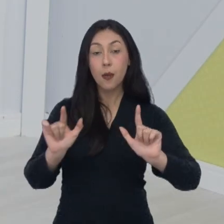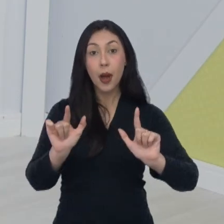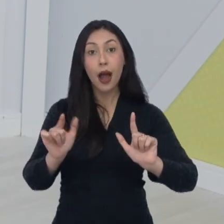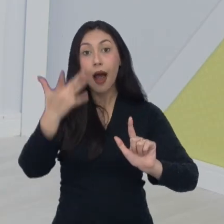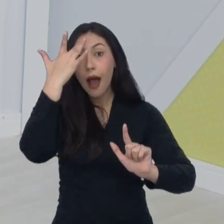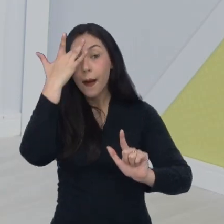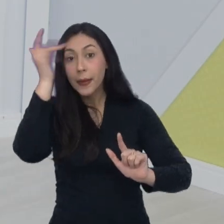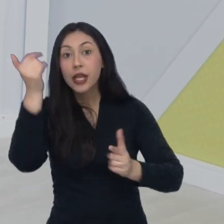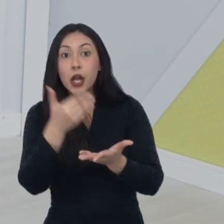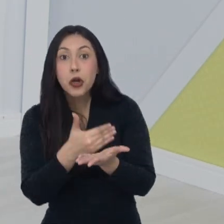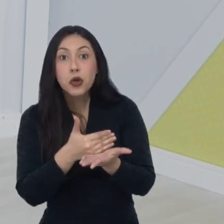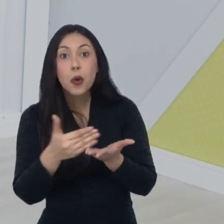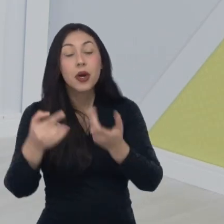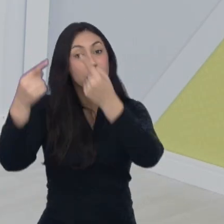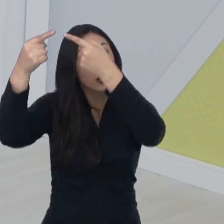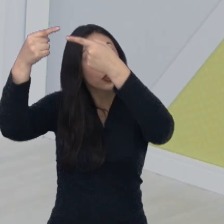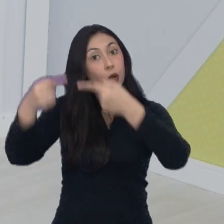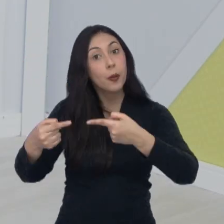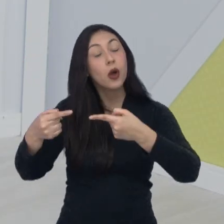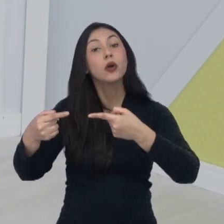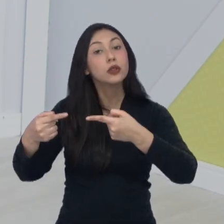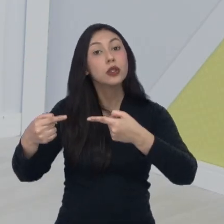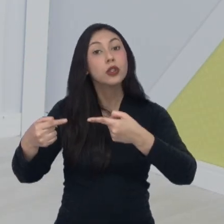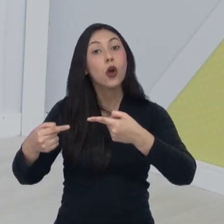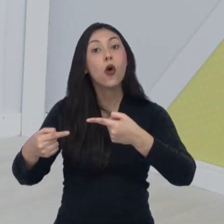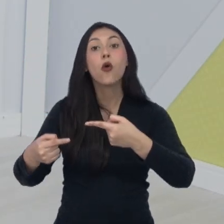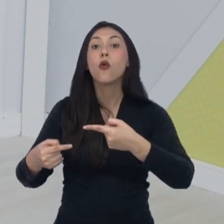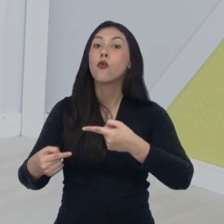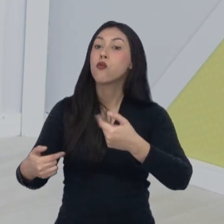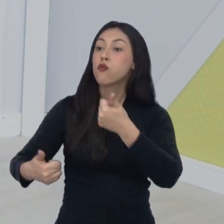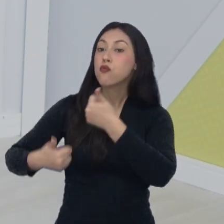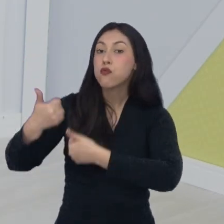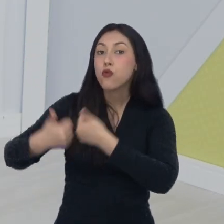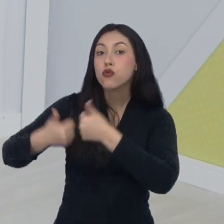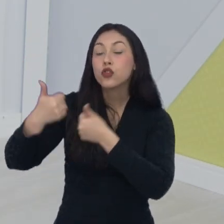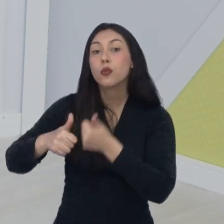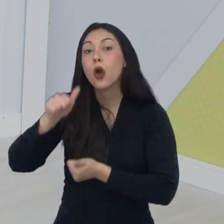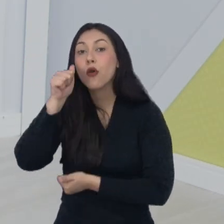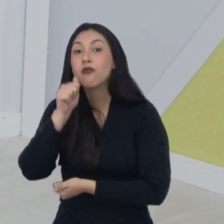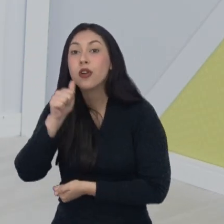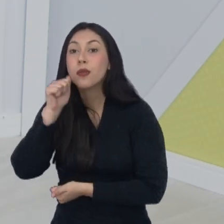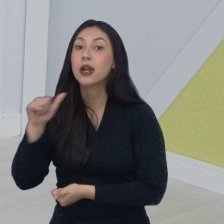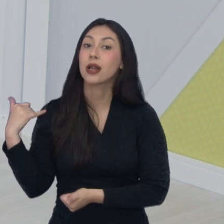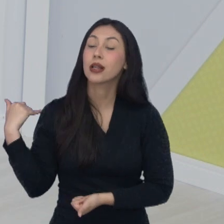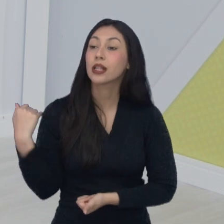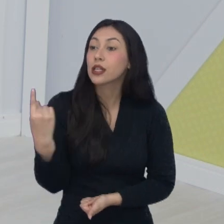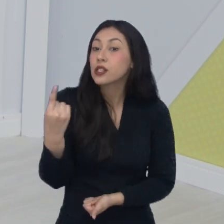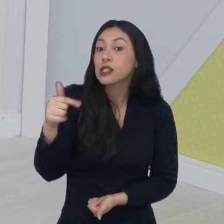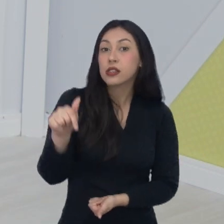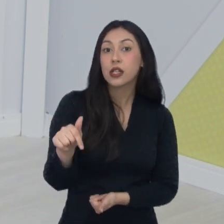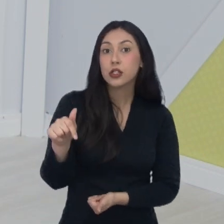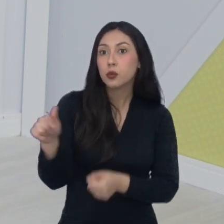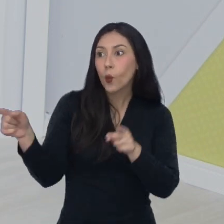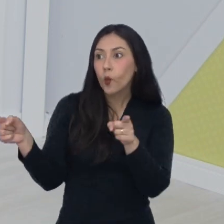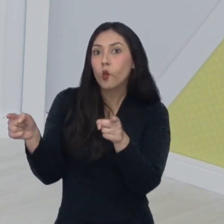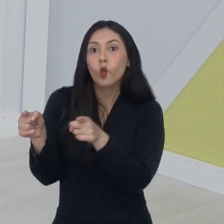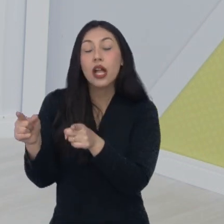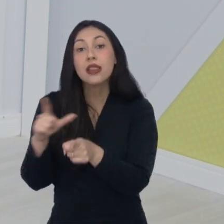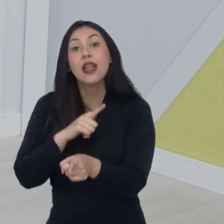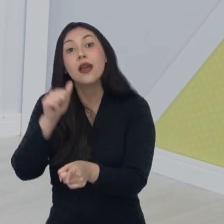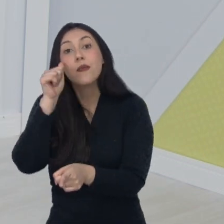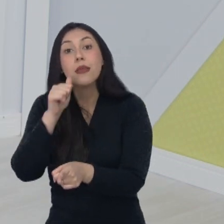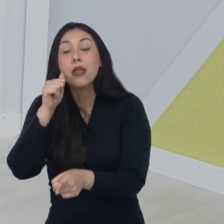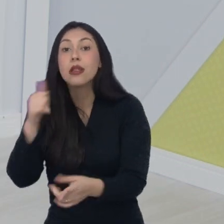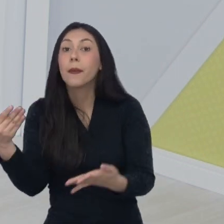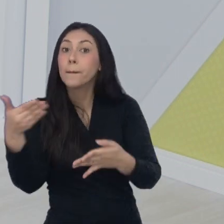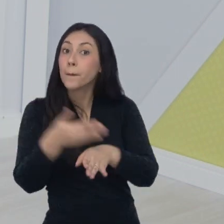Amanhã começa a disputa do Campeonato Brasileiro de Futebol Feminino Sub-17, um torneio tiro curto e que tem as meninas da Águia participando.